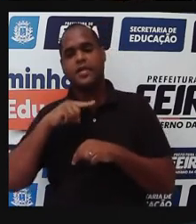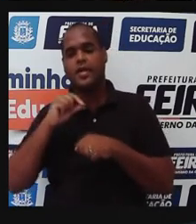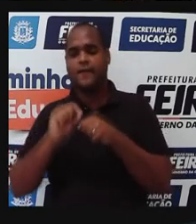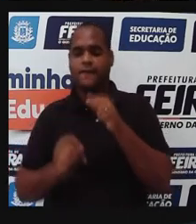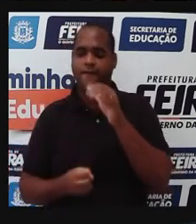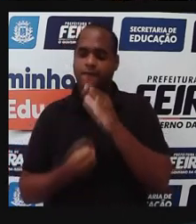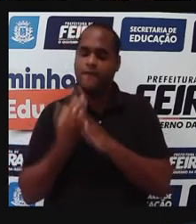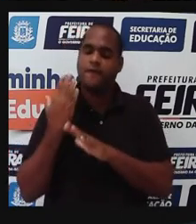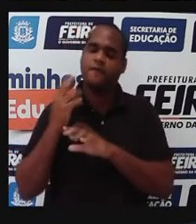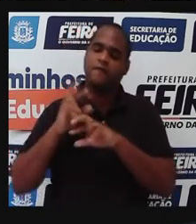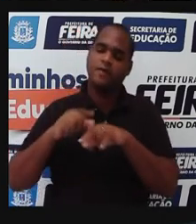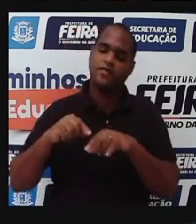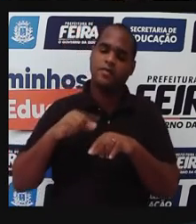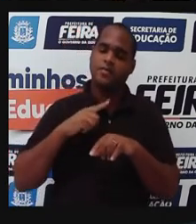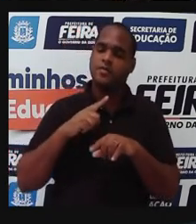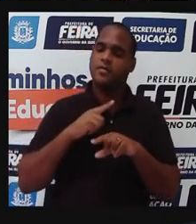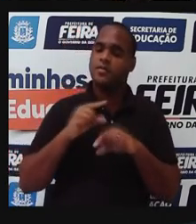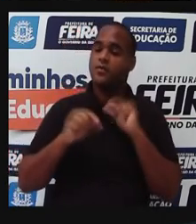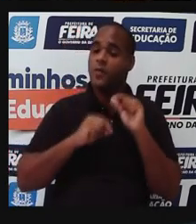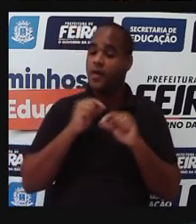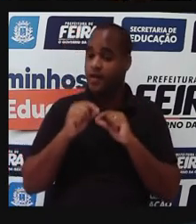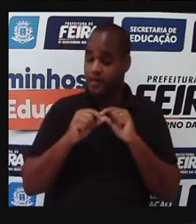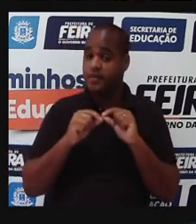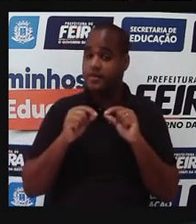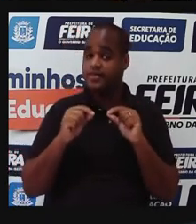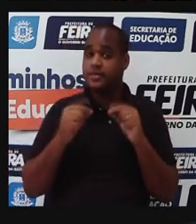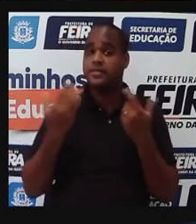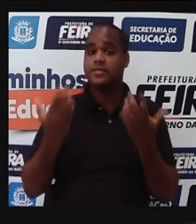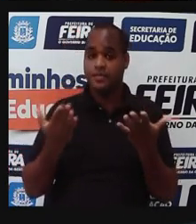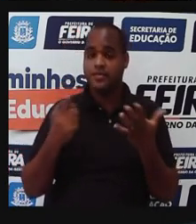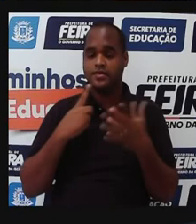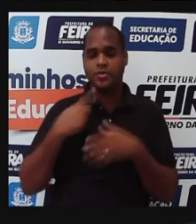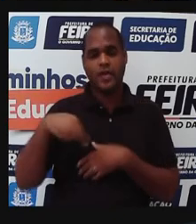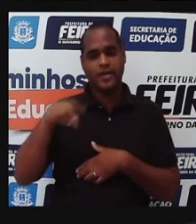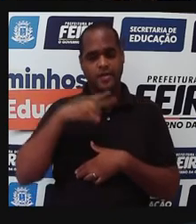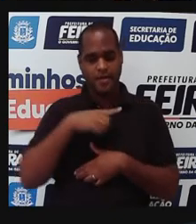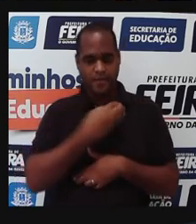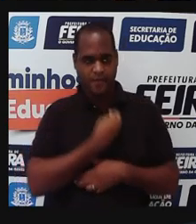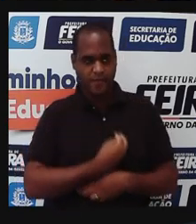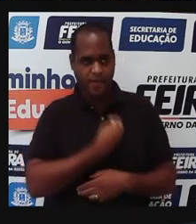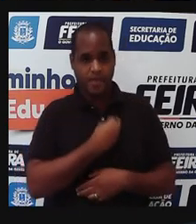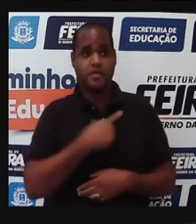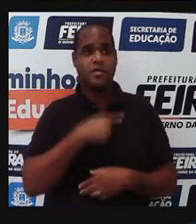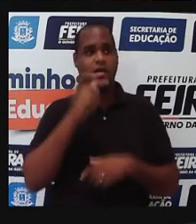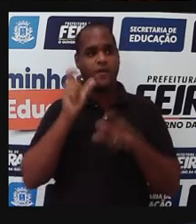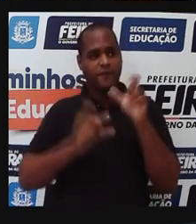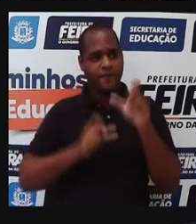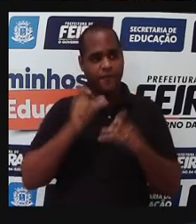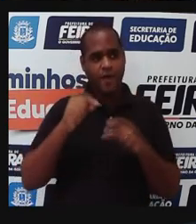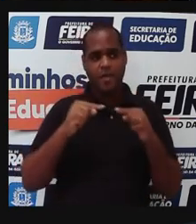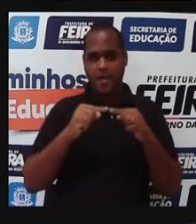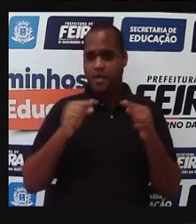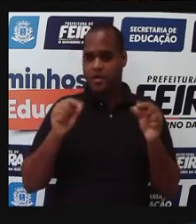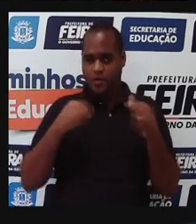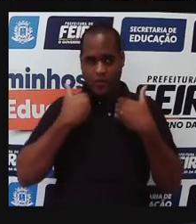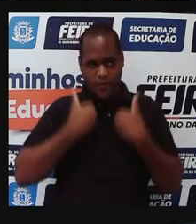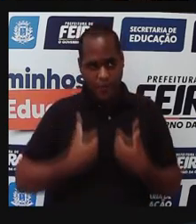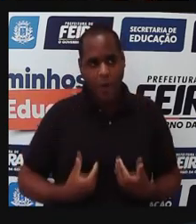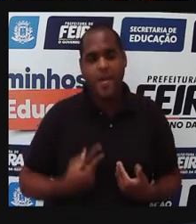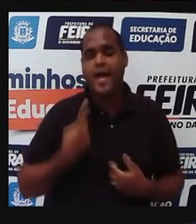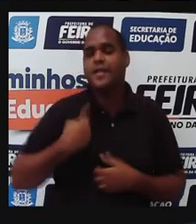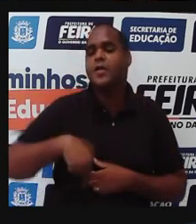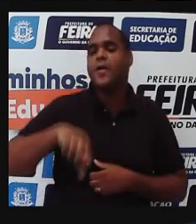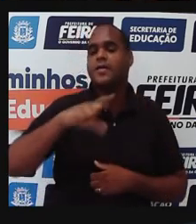surgido, né, devido à nossa condição de vida, a forma, né, a maneira como